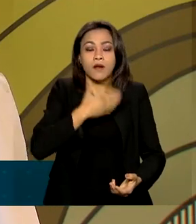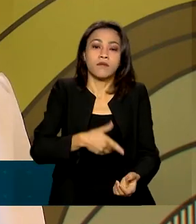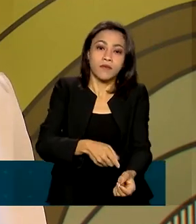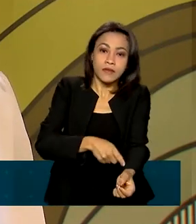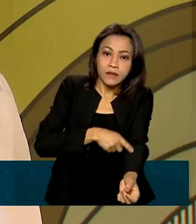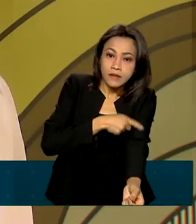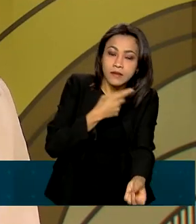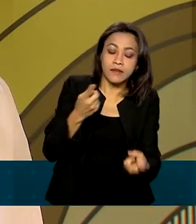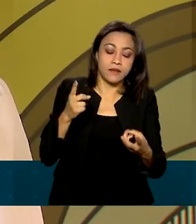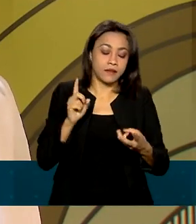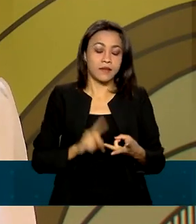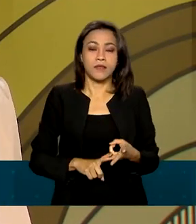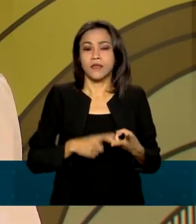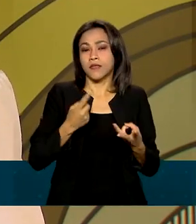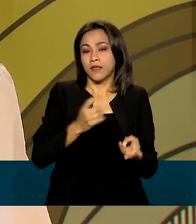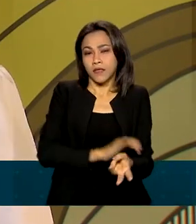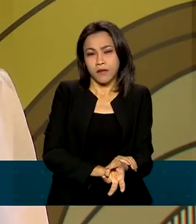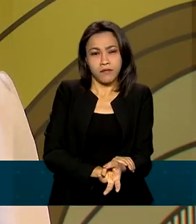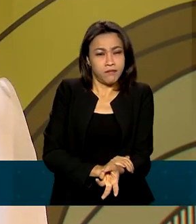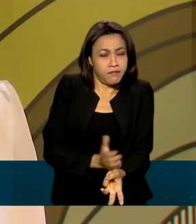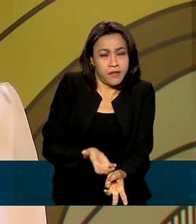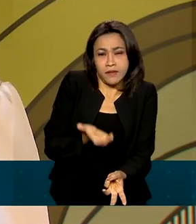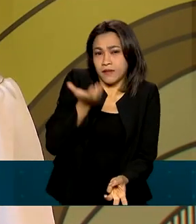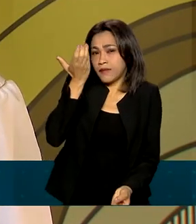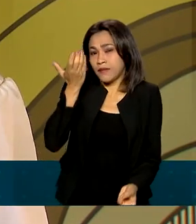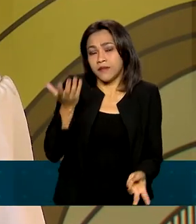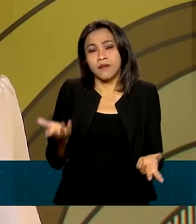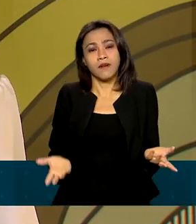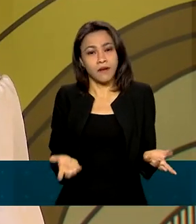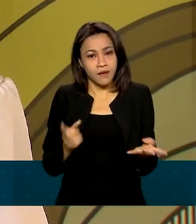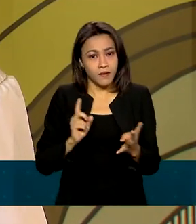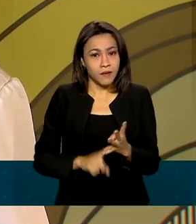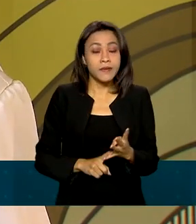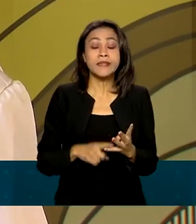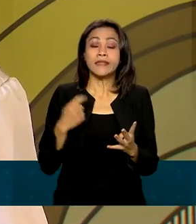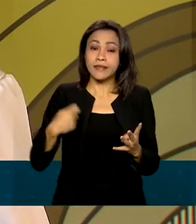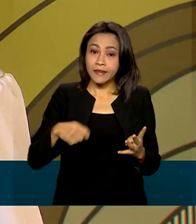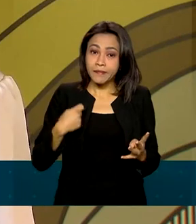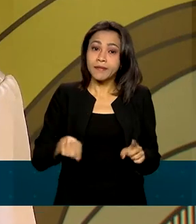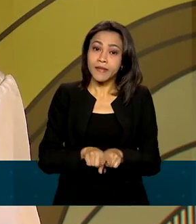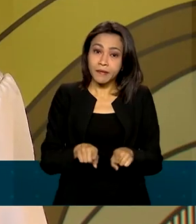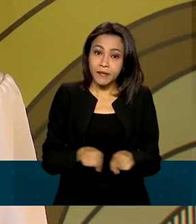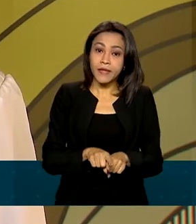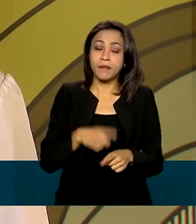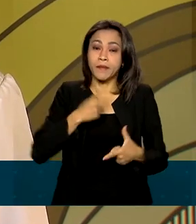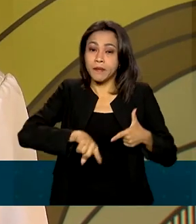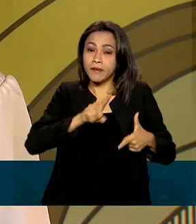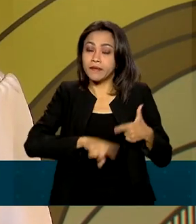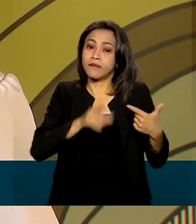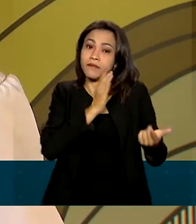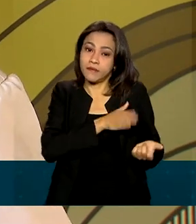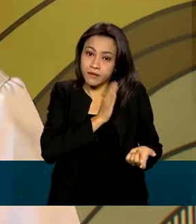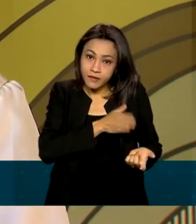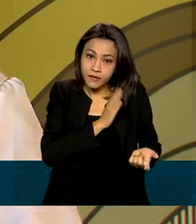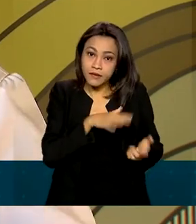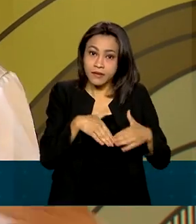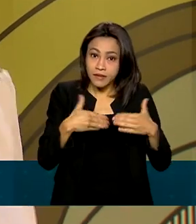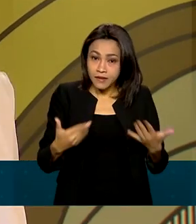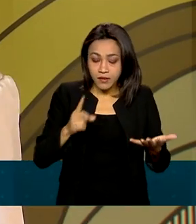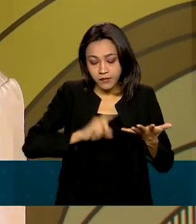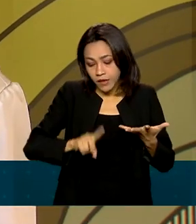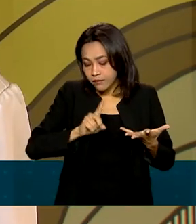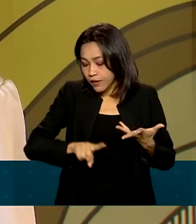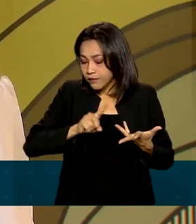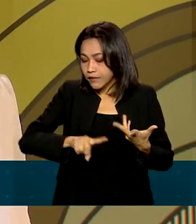às alterações do colesterol, hipertensão arterial, também predispõe a doenças cardiovasculares. Então a gente tem uma